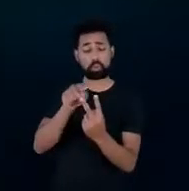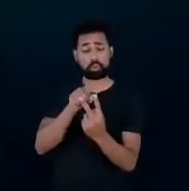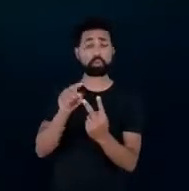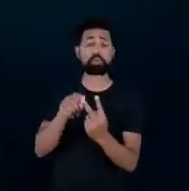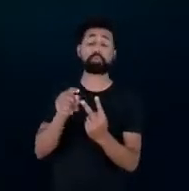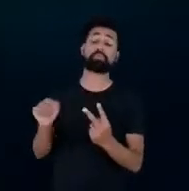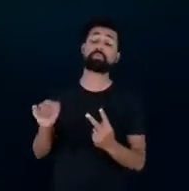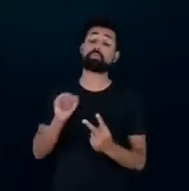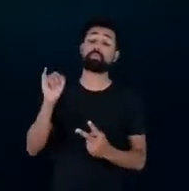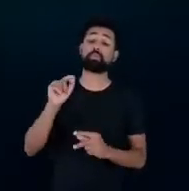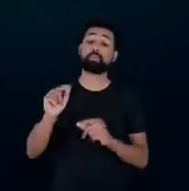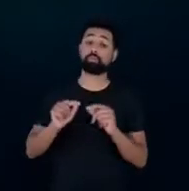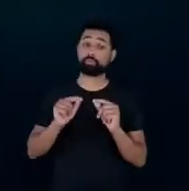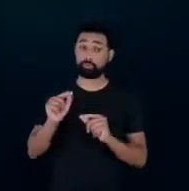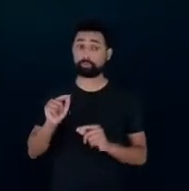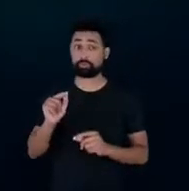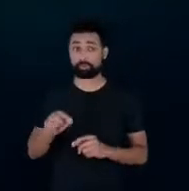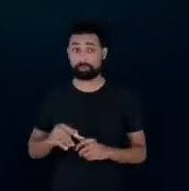relevantes.